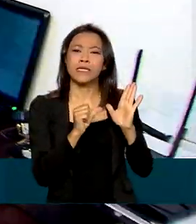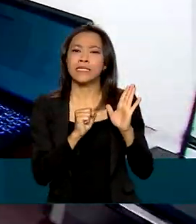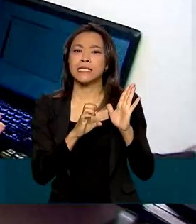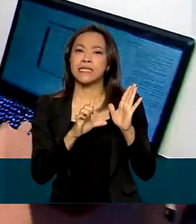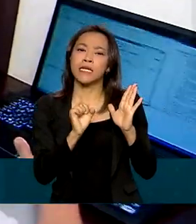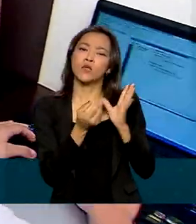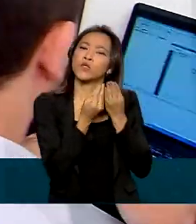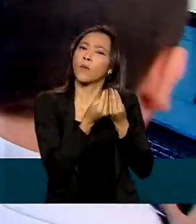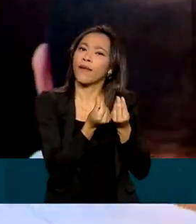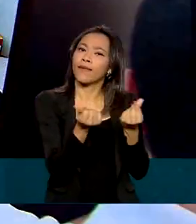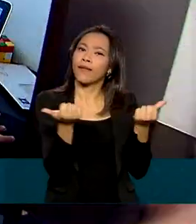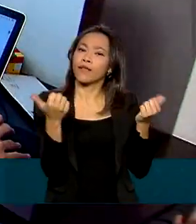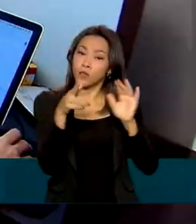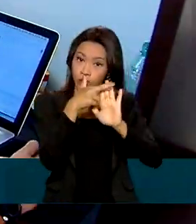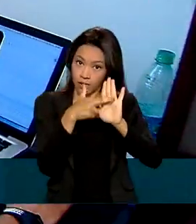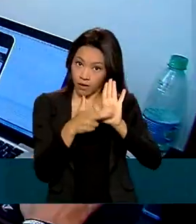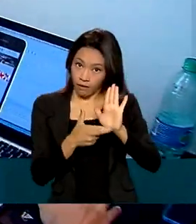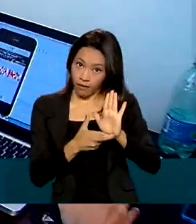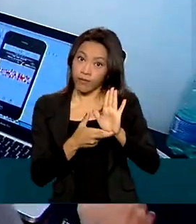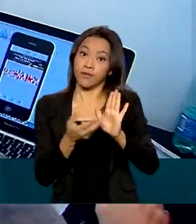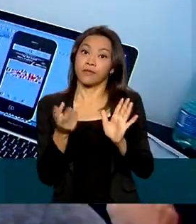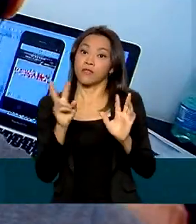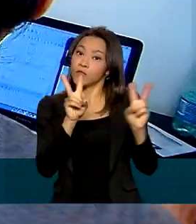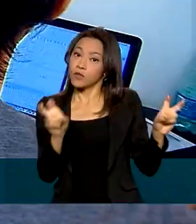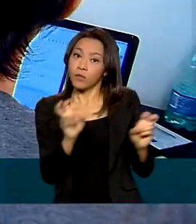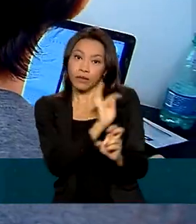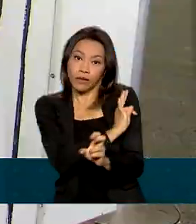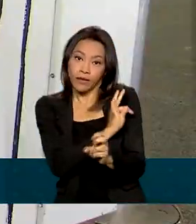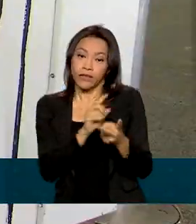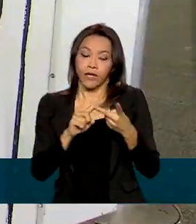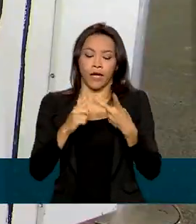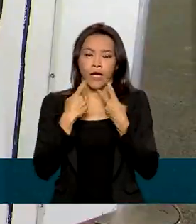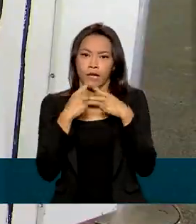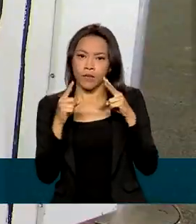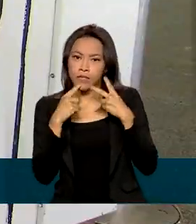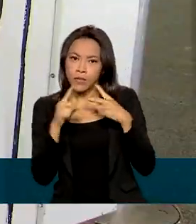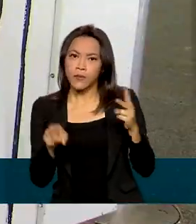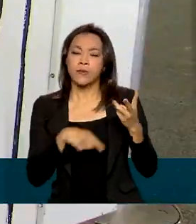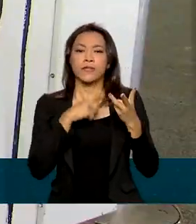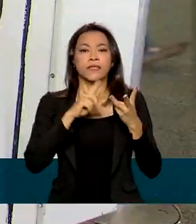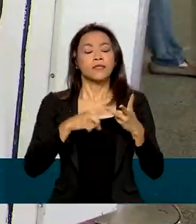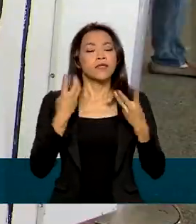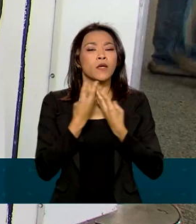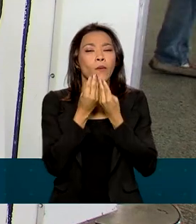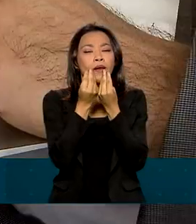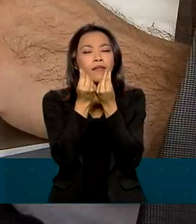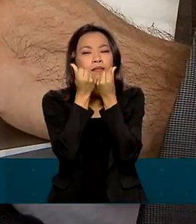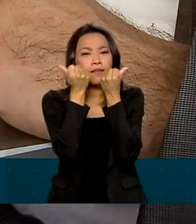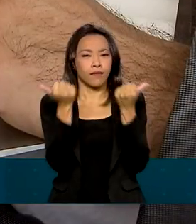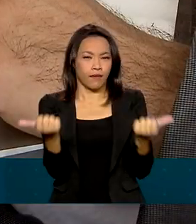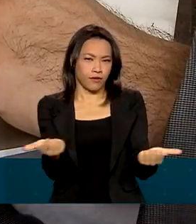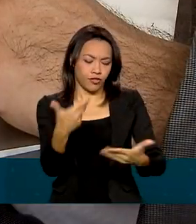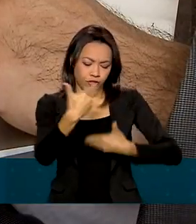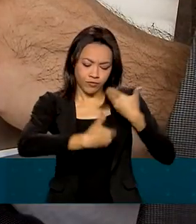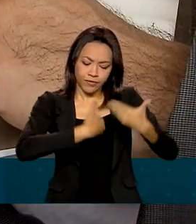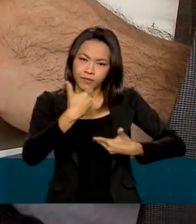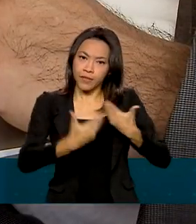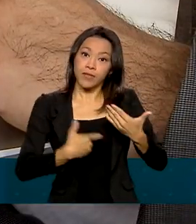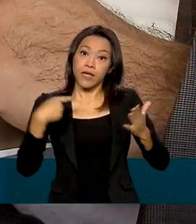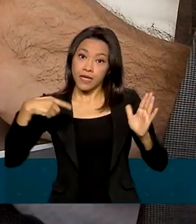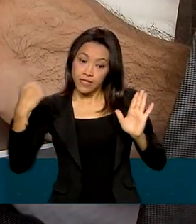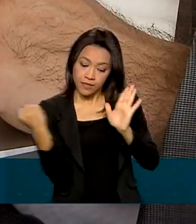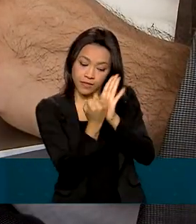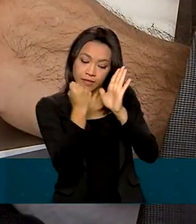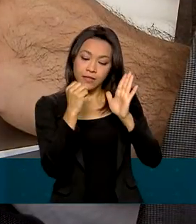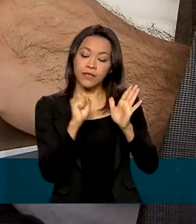base em indicadores técnicos, de reclamação dos consumidores e de qualidade percebida. O selo deve ajudar